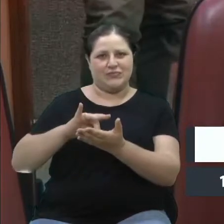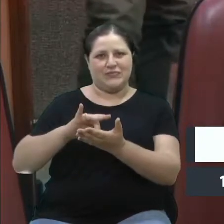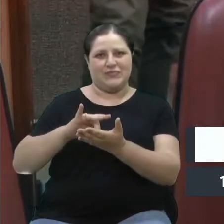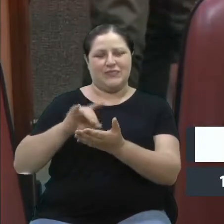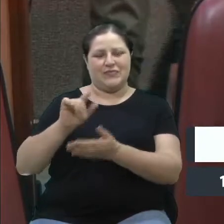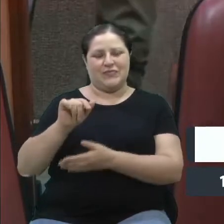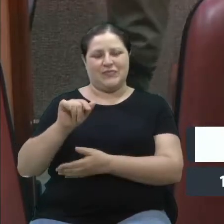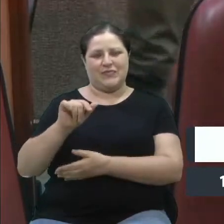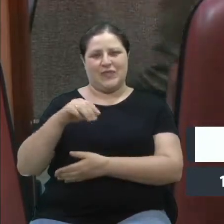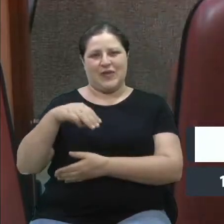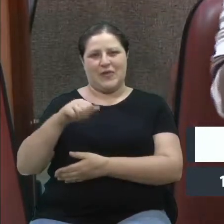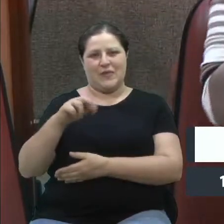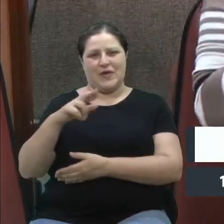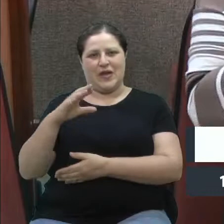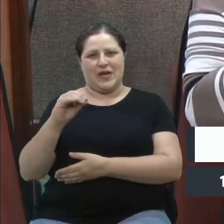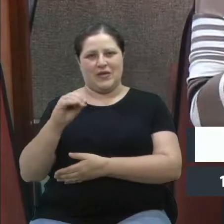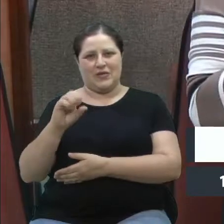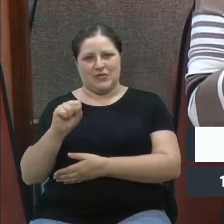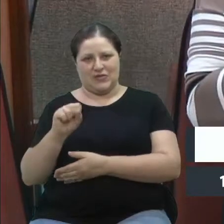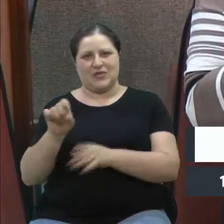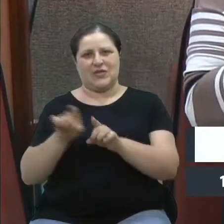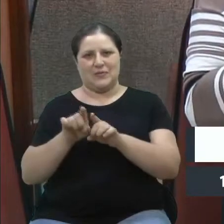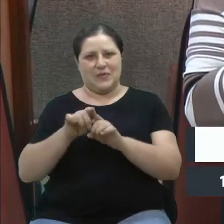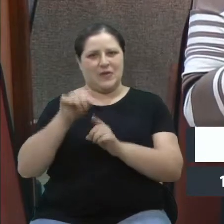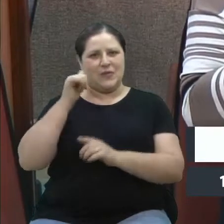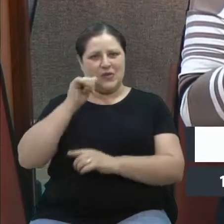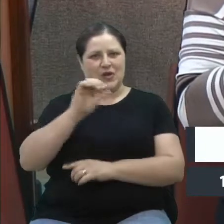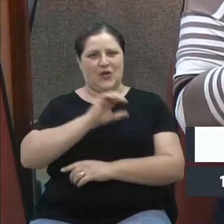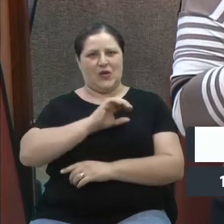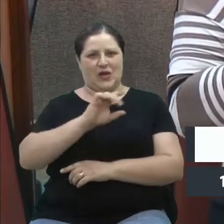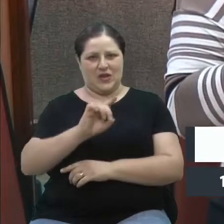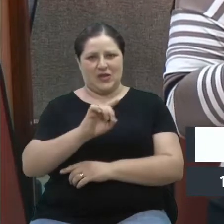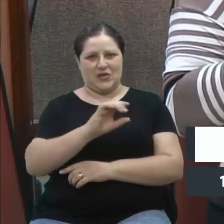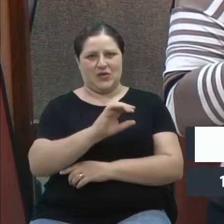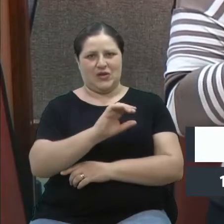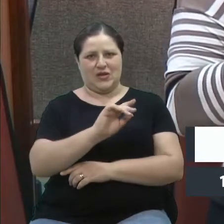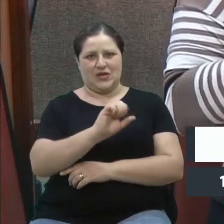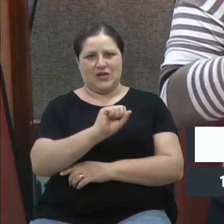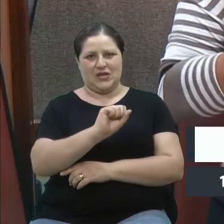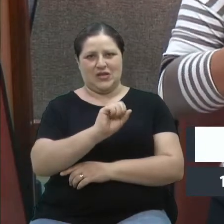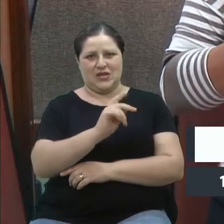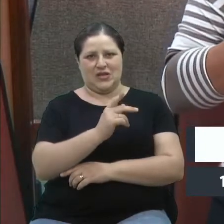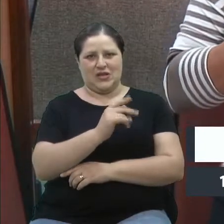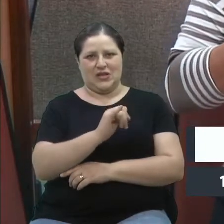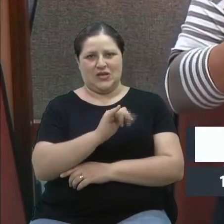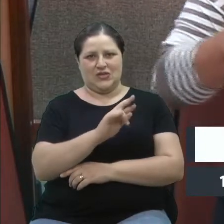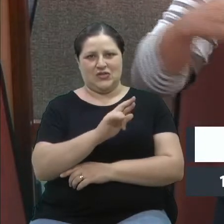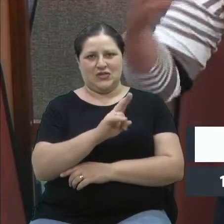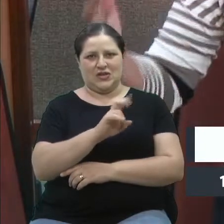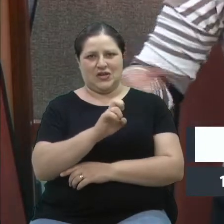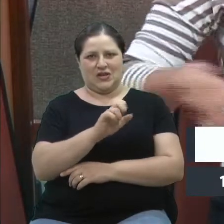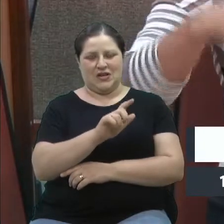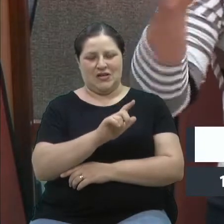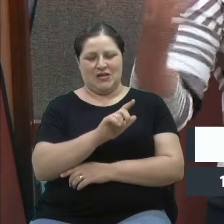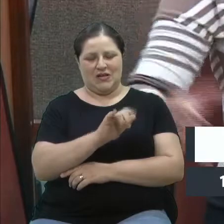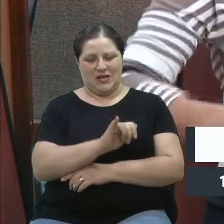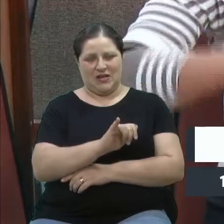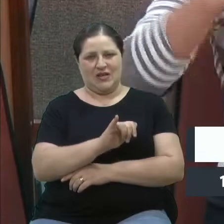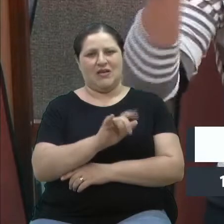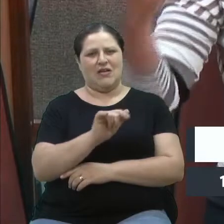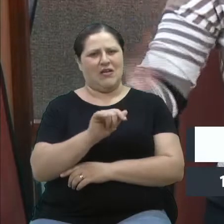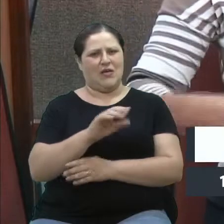que hoje apresenta o Jornal do Almoço, nossa coordenadora também da RBS TV Caxias. Mas é muito mais, assim, são muitos profissionais, são